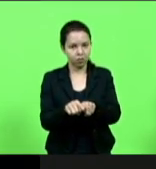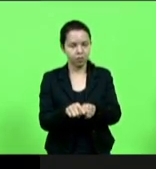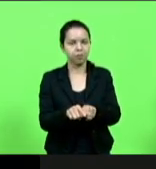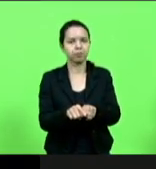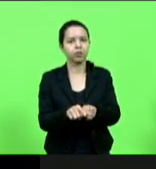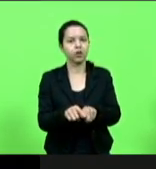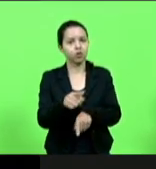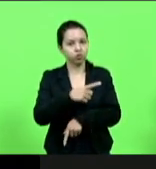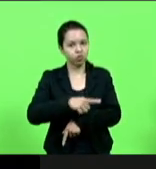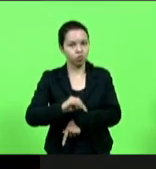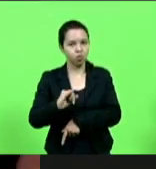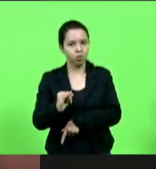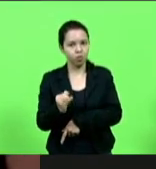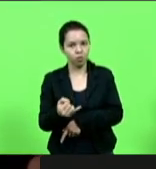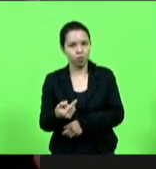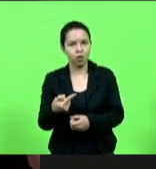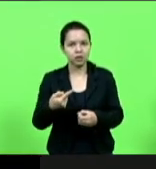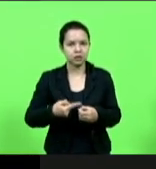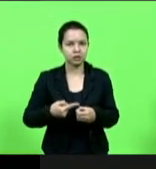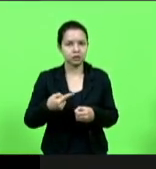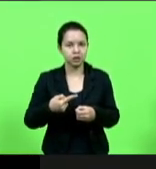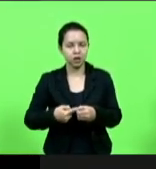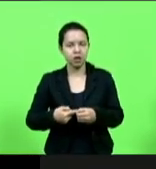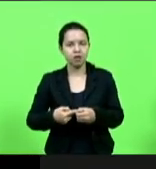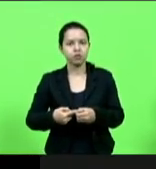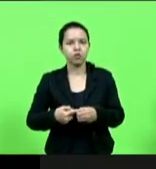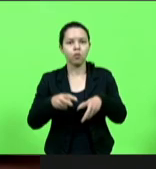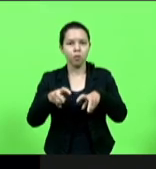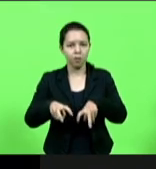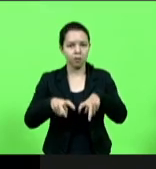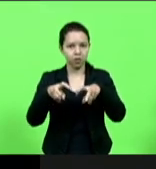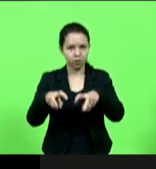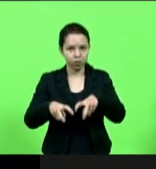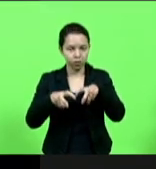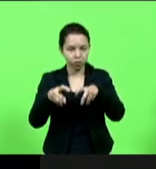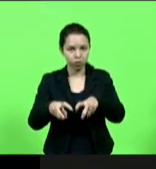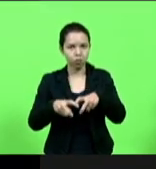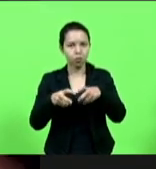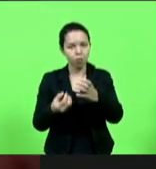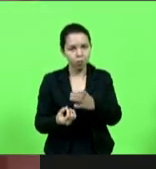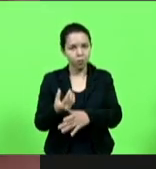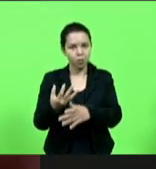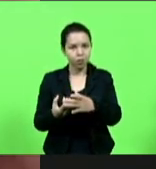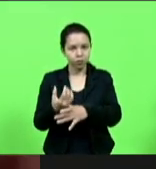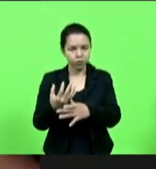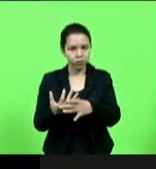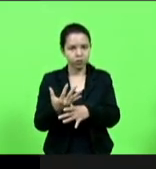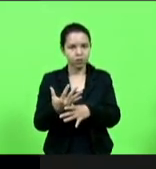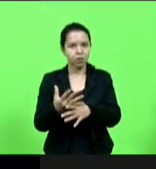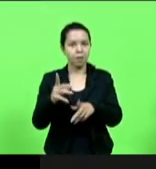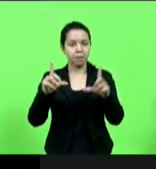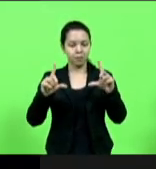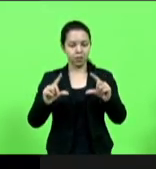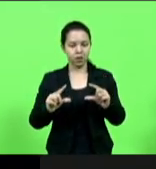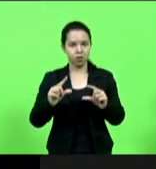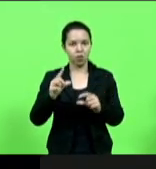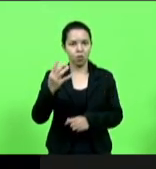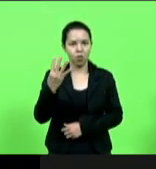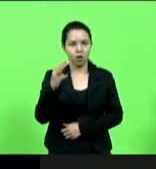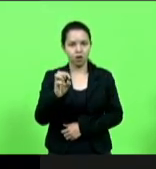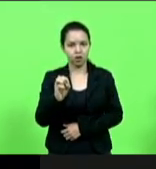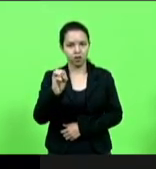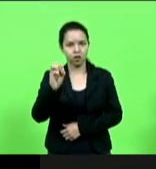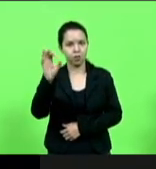com as cidades com a agricultura com a produção é menos de 40%